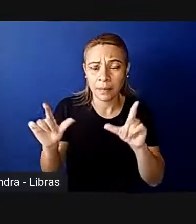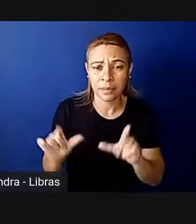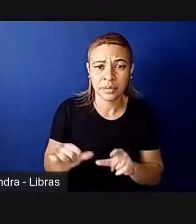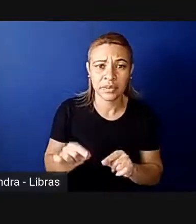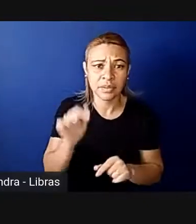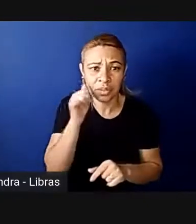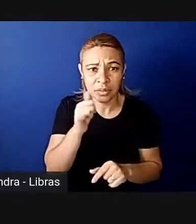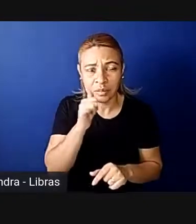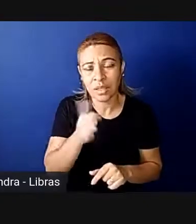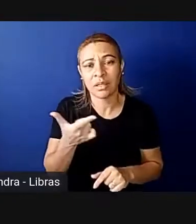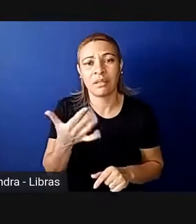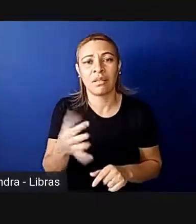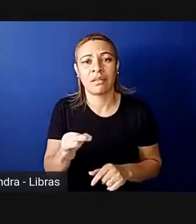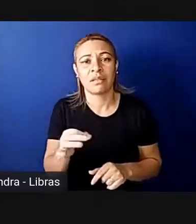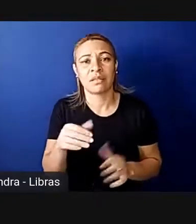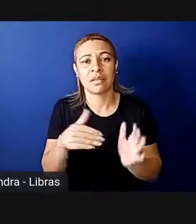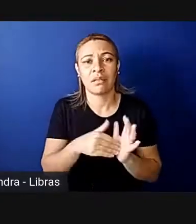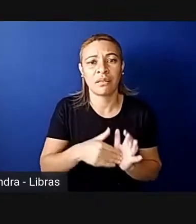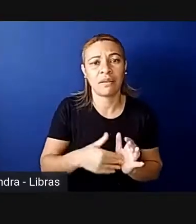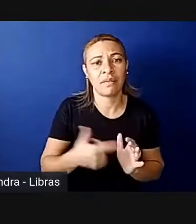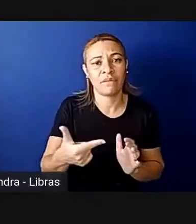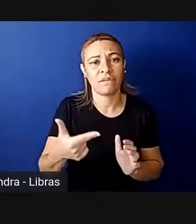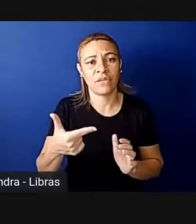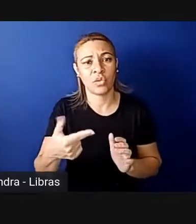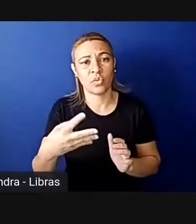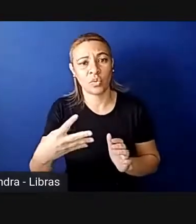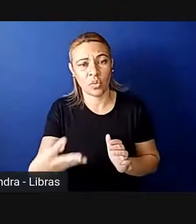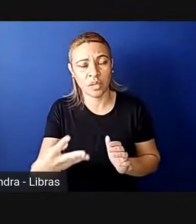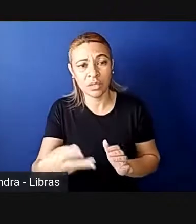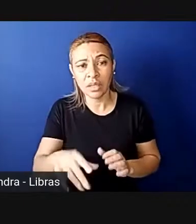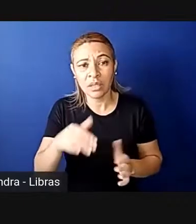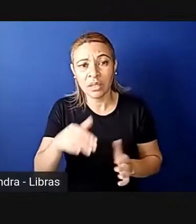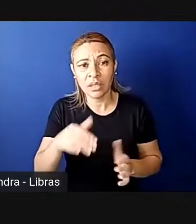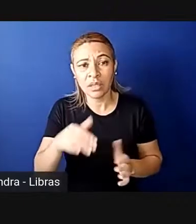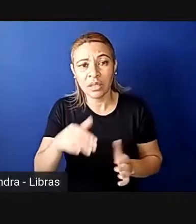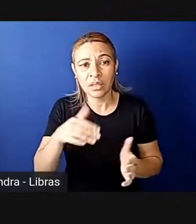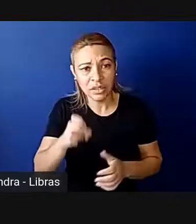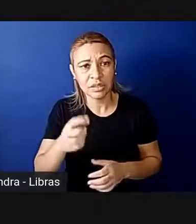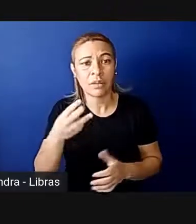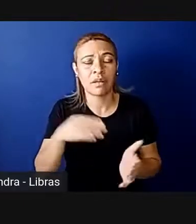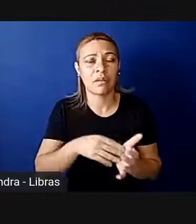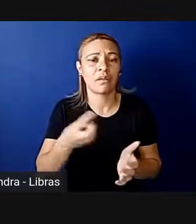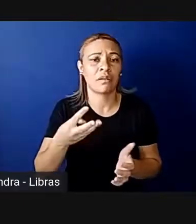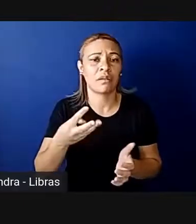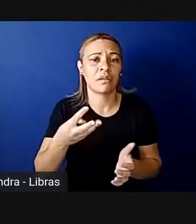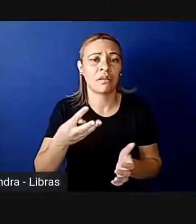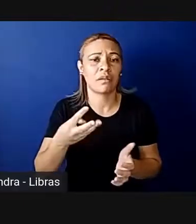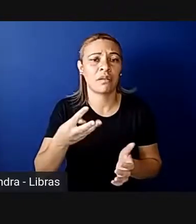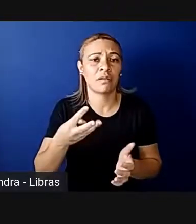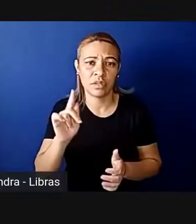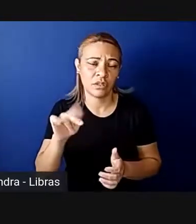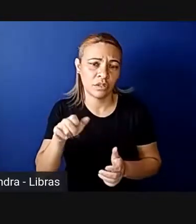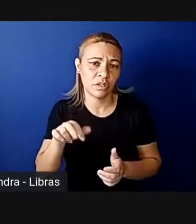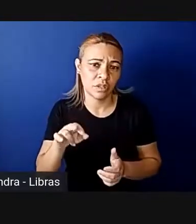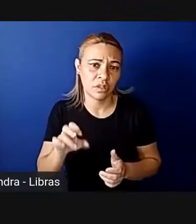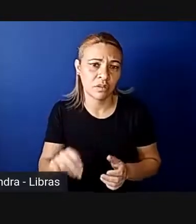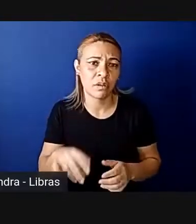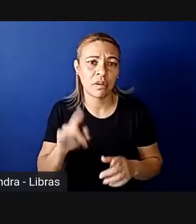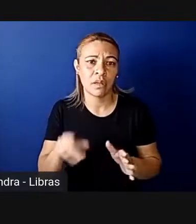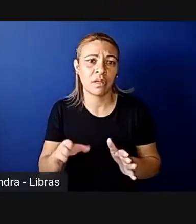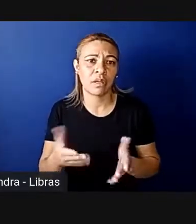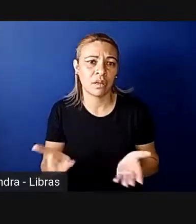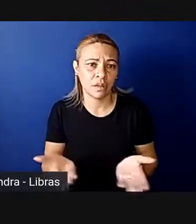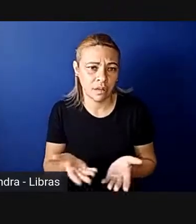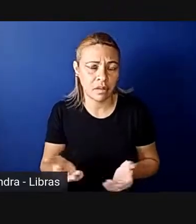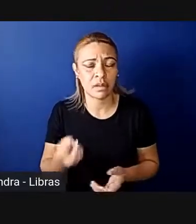a 24, grande minoria de mulheres de 25 a 39, e o equilíbrio de gênero que a gente quer chegar aqui é de 40 a 60.